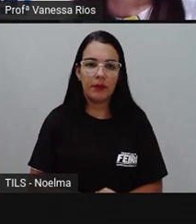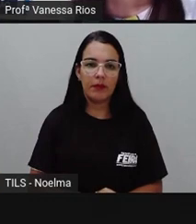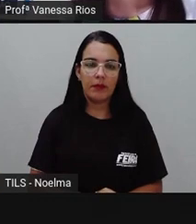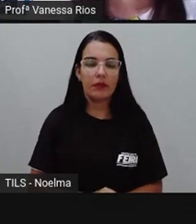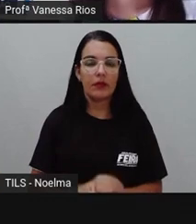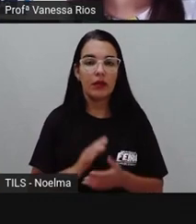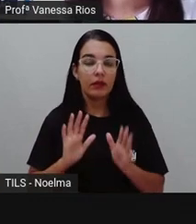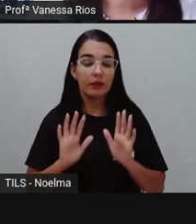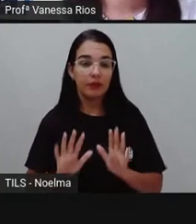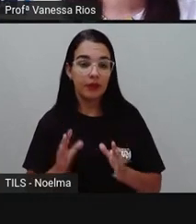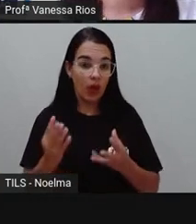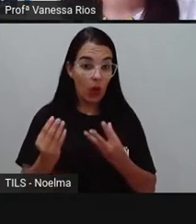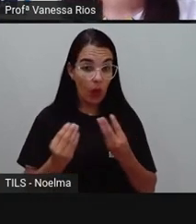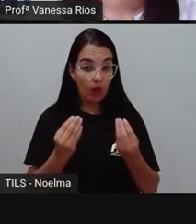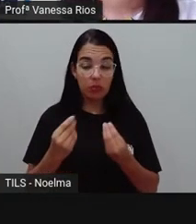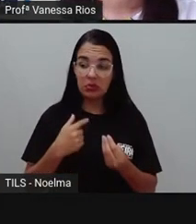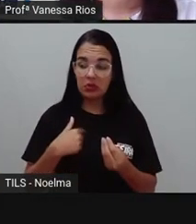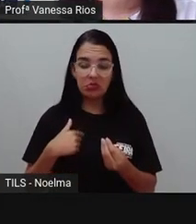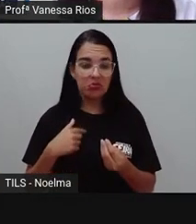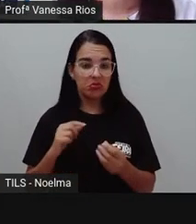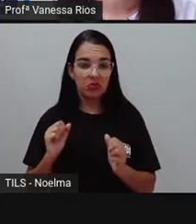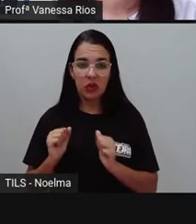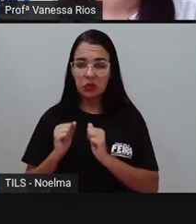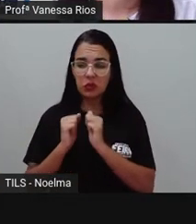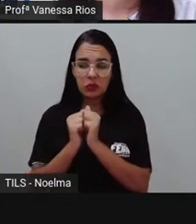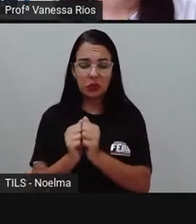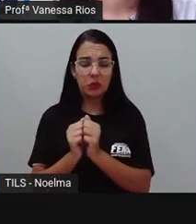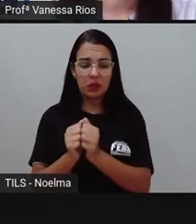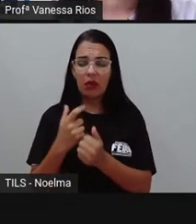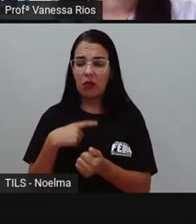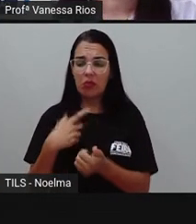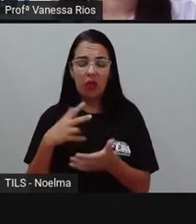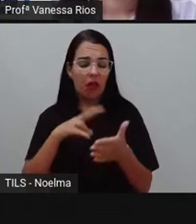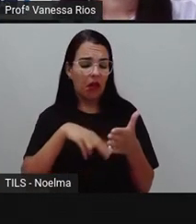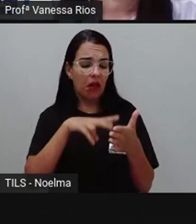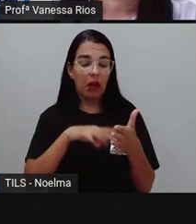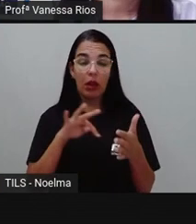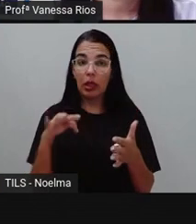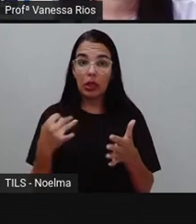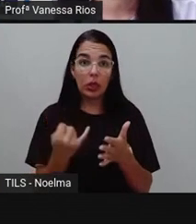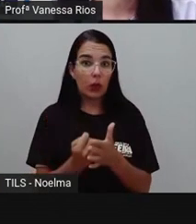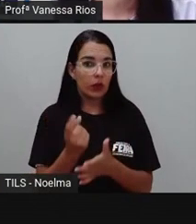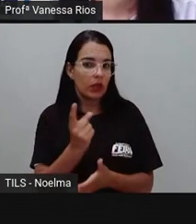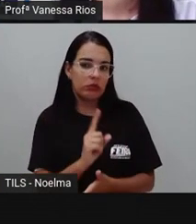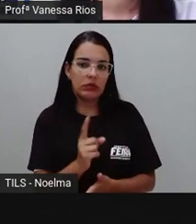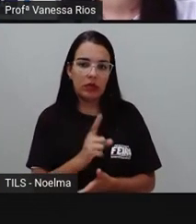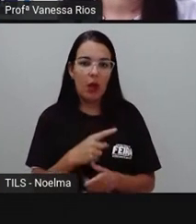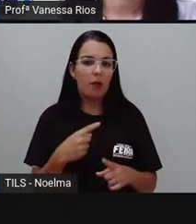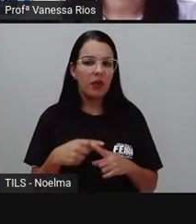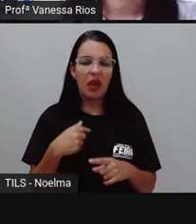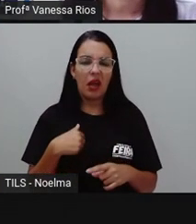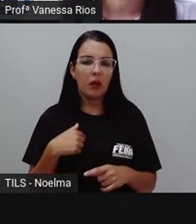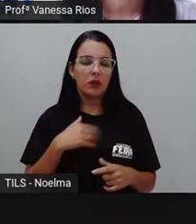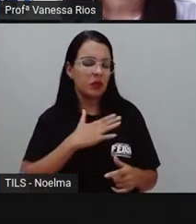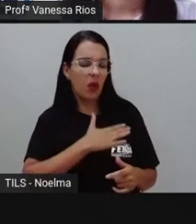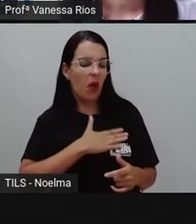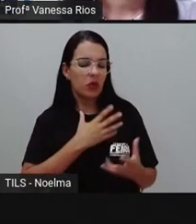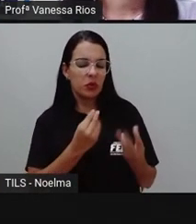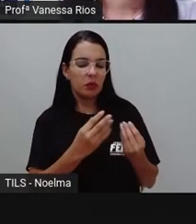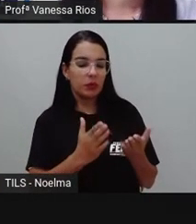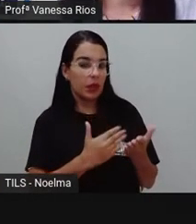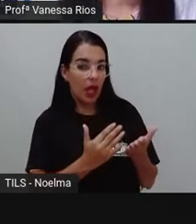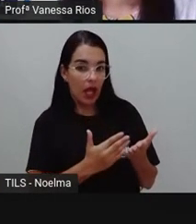Como não acompanho todas as edições da Turma da Mônica Jovem, até porque não sou fã da revista,